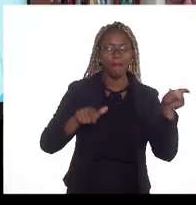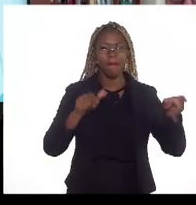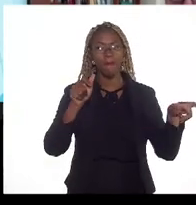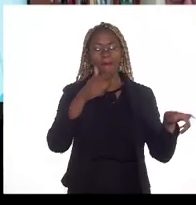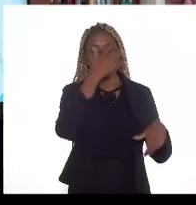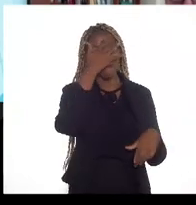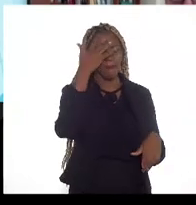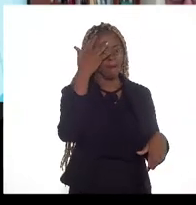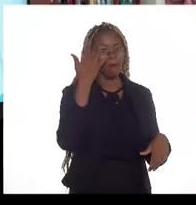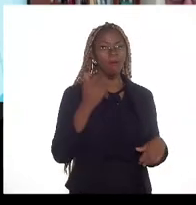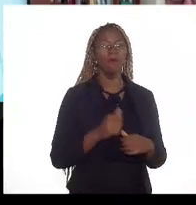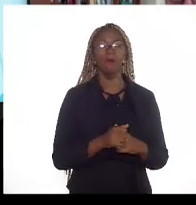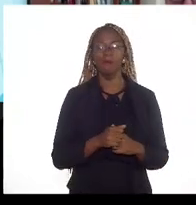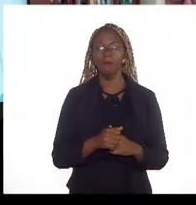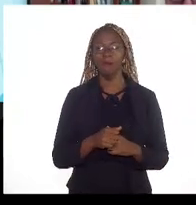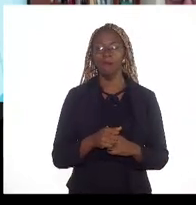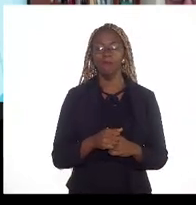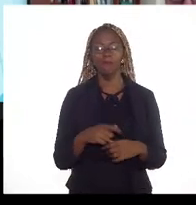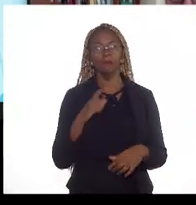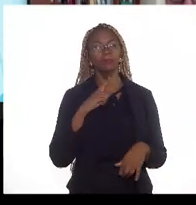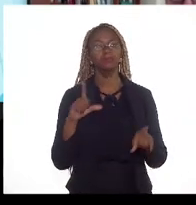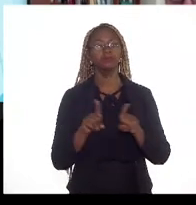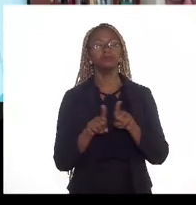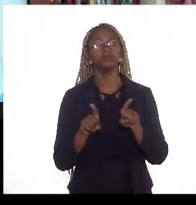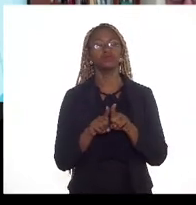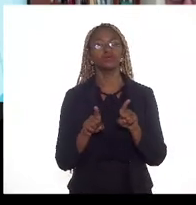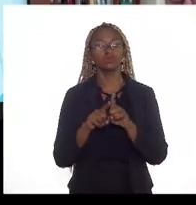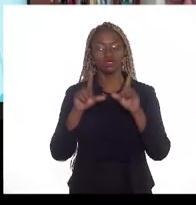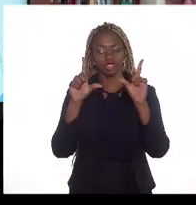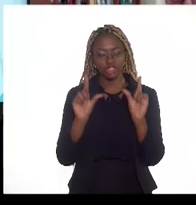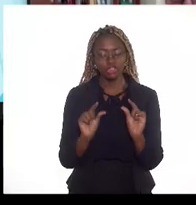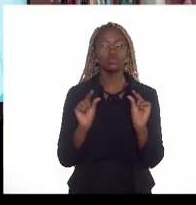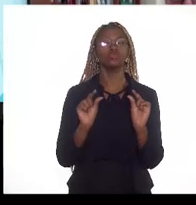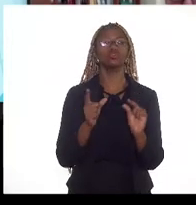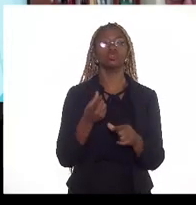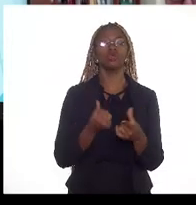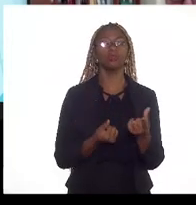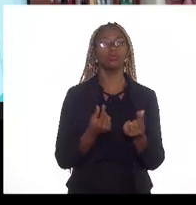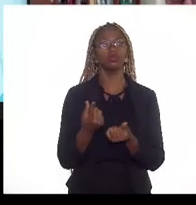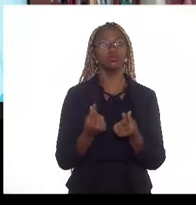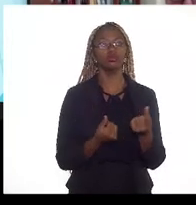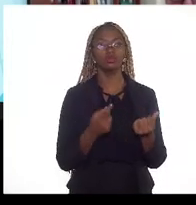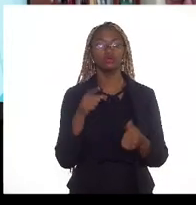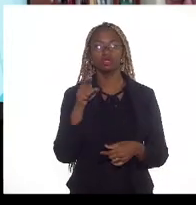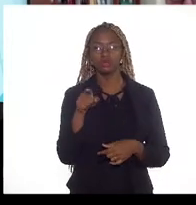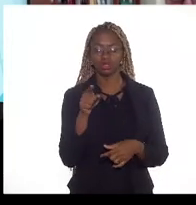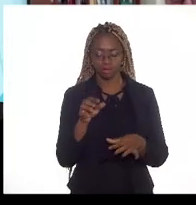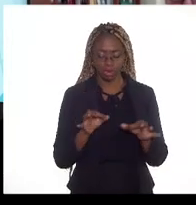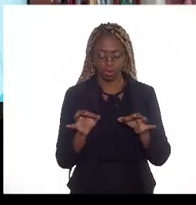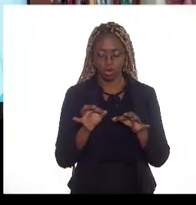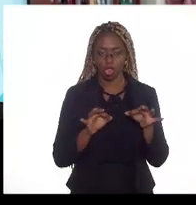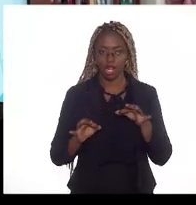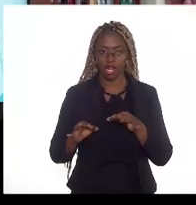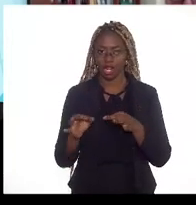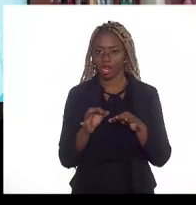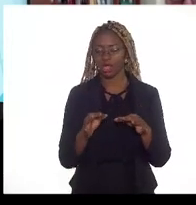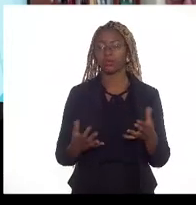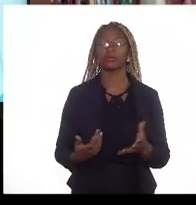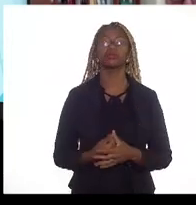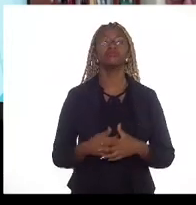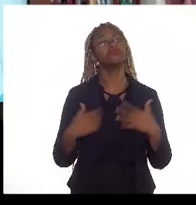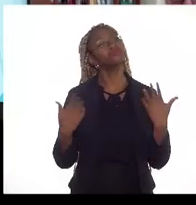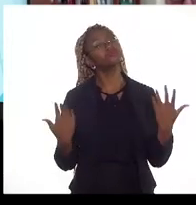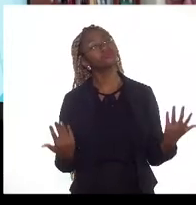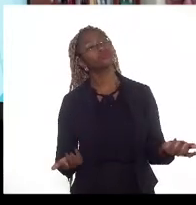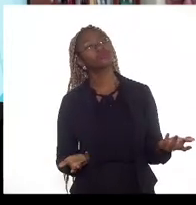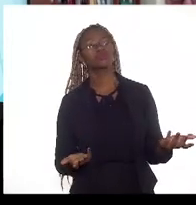sim um condão de reduzir o preço dessa molécula é assim que eu acredito então